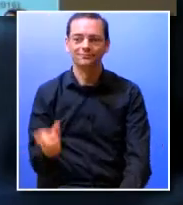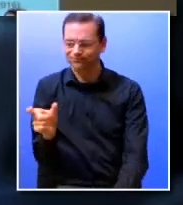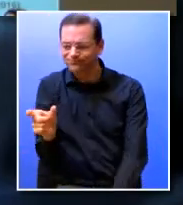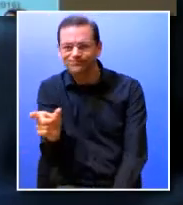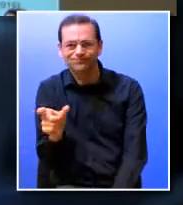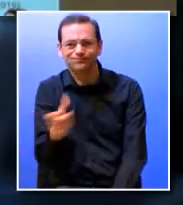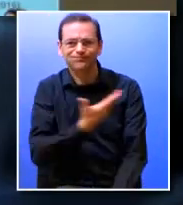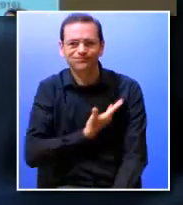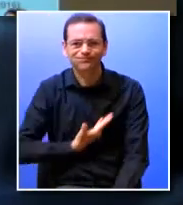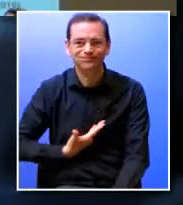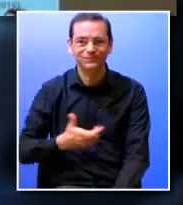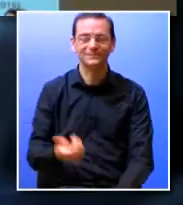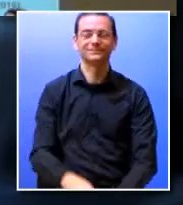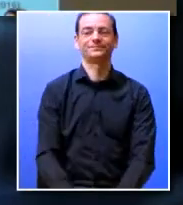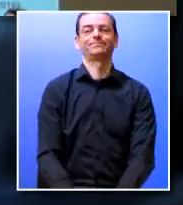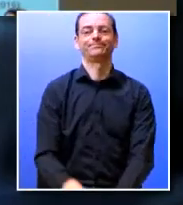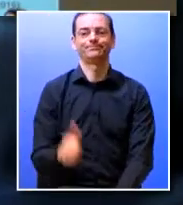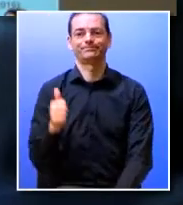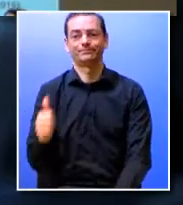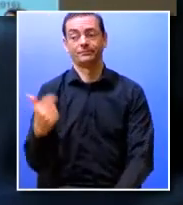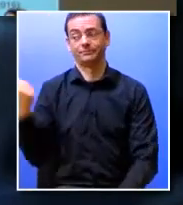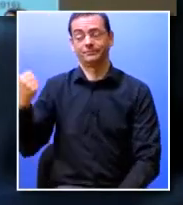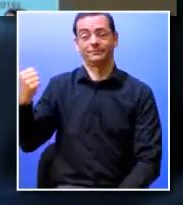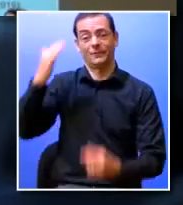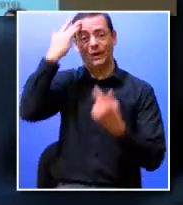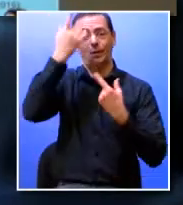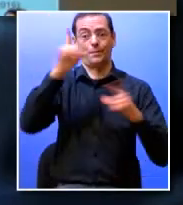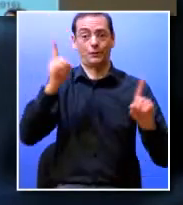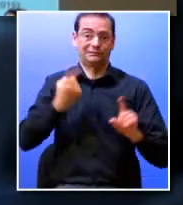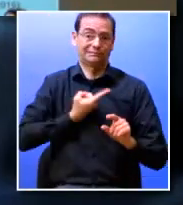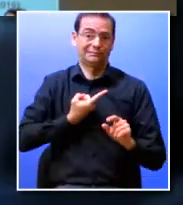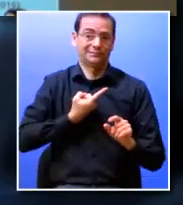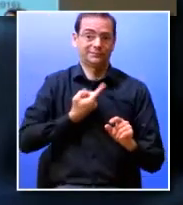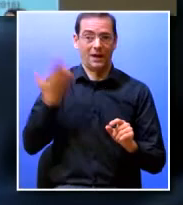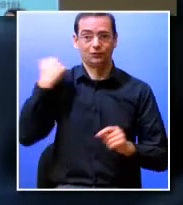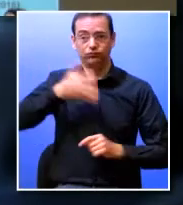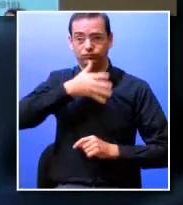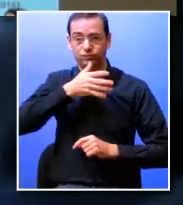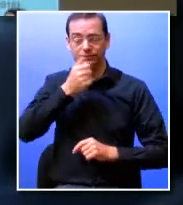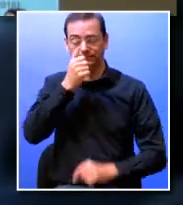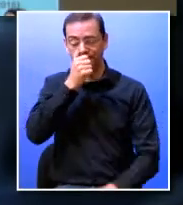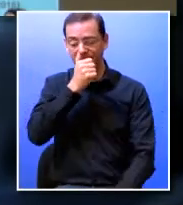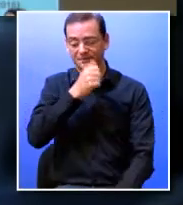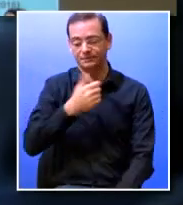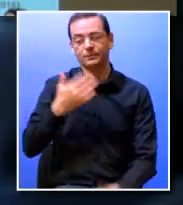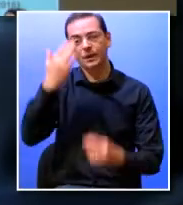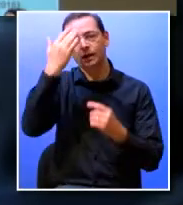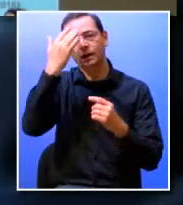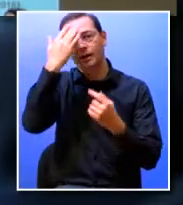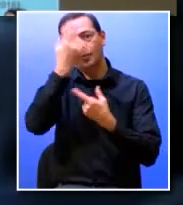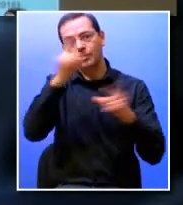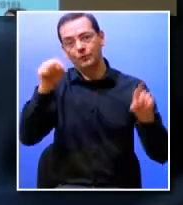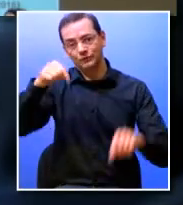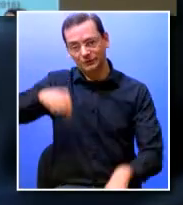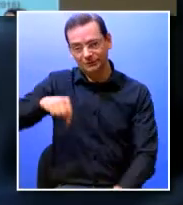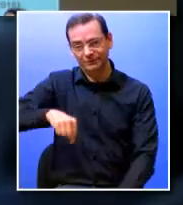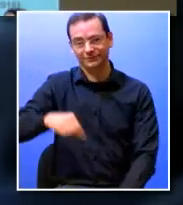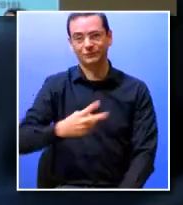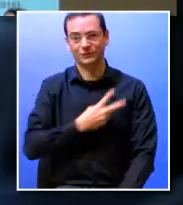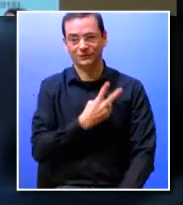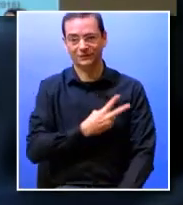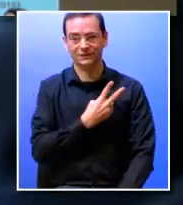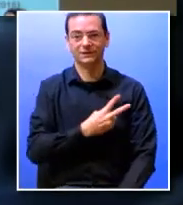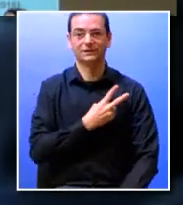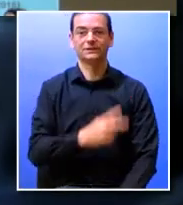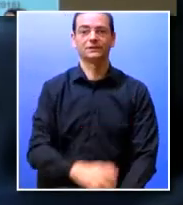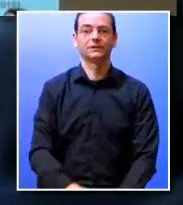obrigada sou também docente conforme foi feita a apresentação sou docente nesta instituição e como